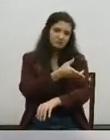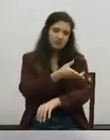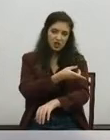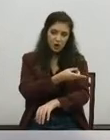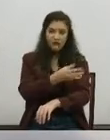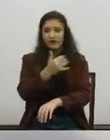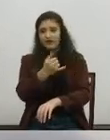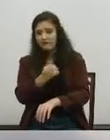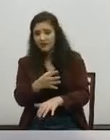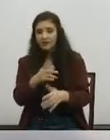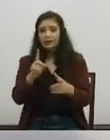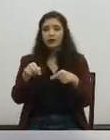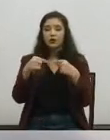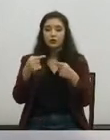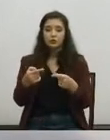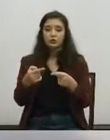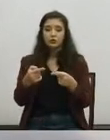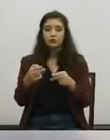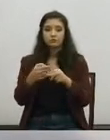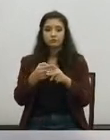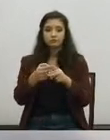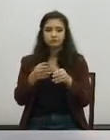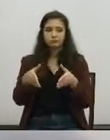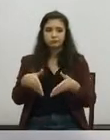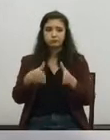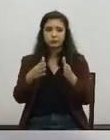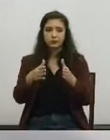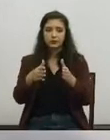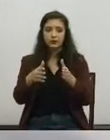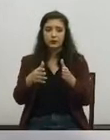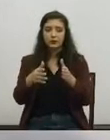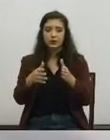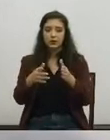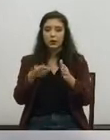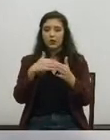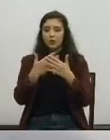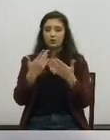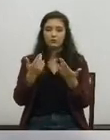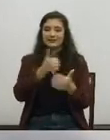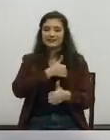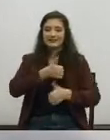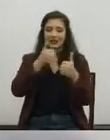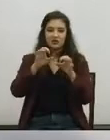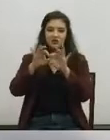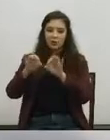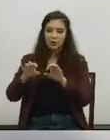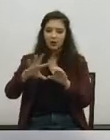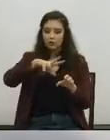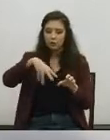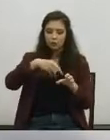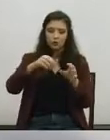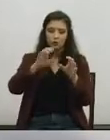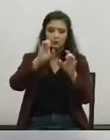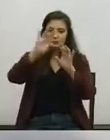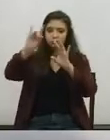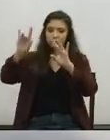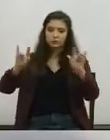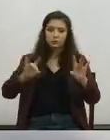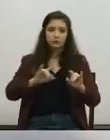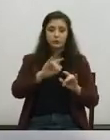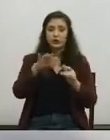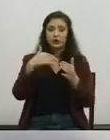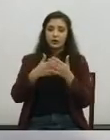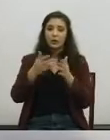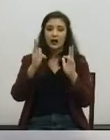ali onde depois foi encanado, como aconteceu em muitas cidades, à volta do mundo e, basicamente, foi construída a